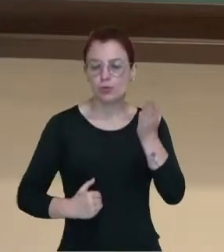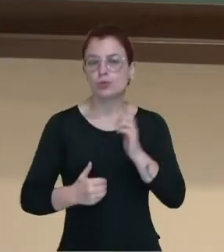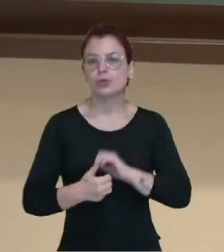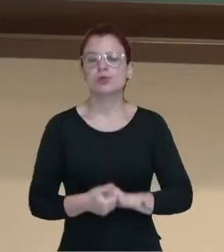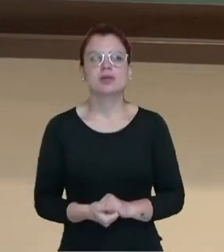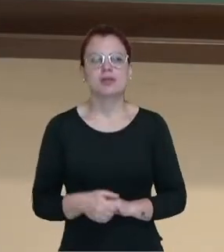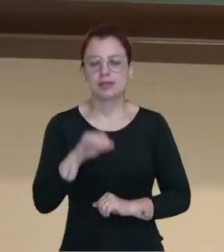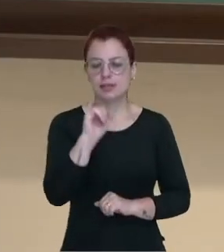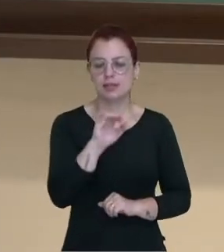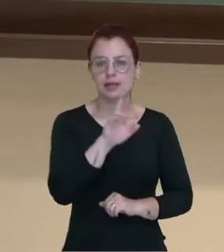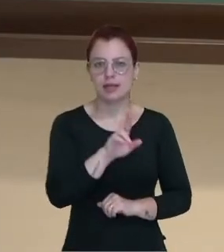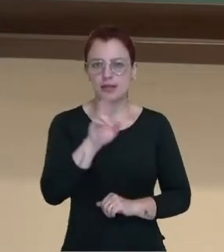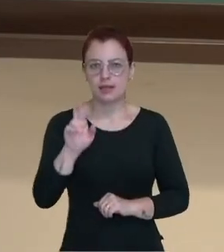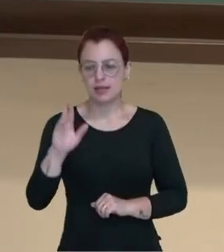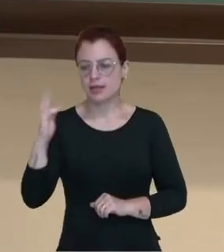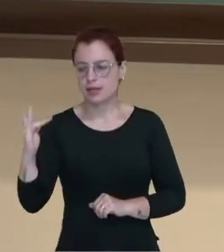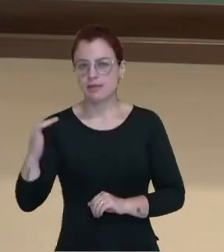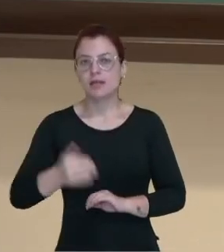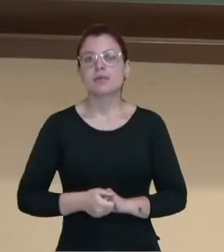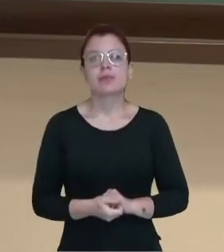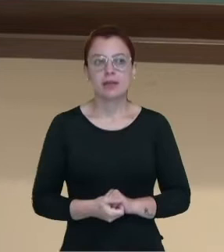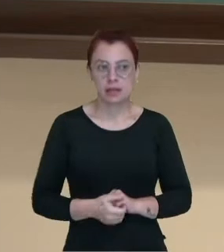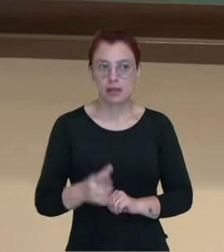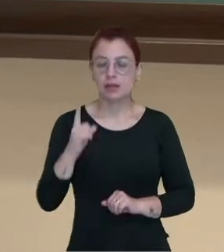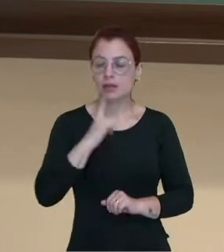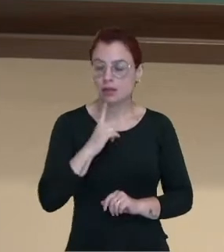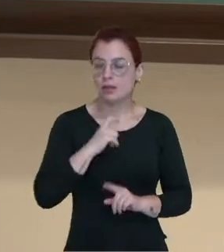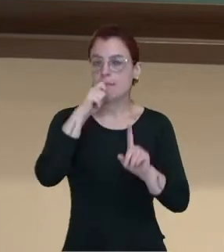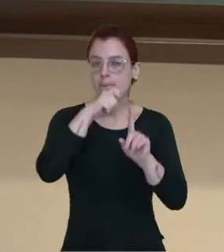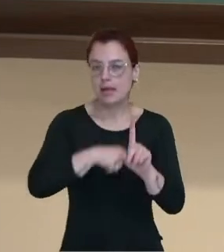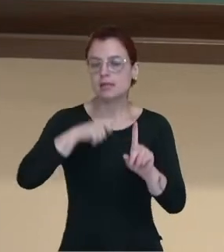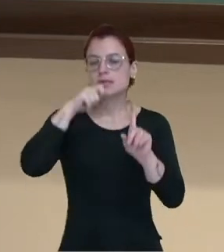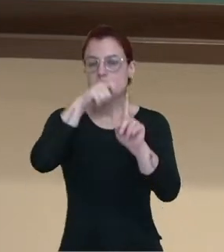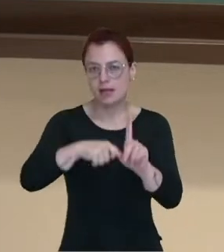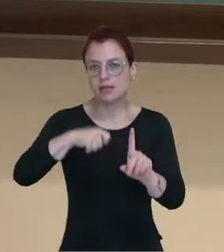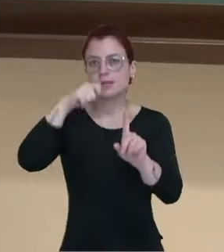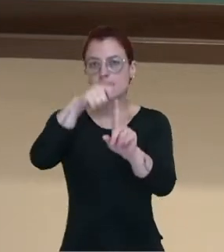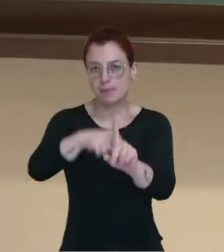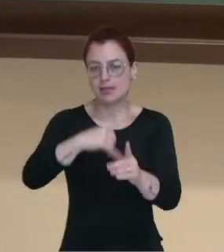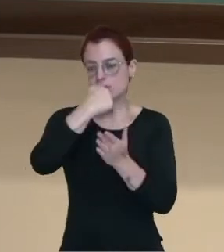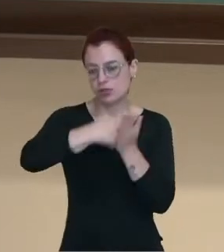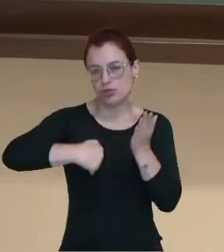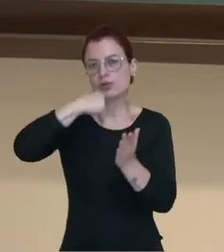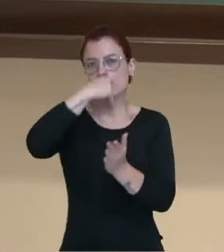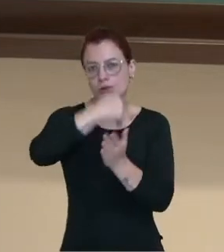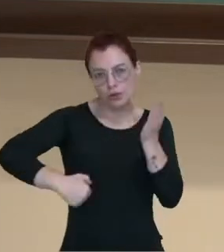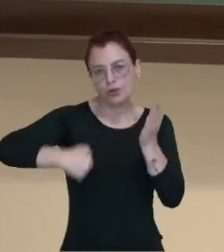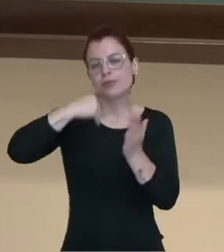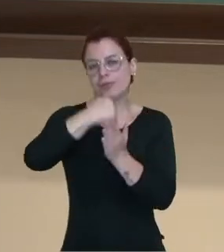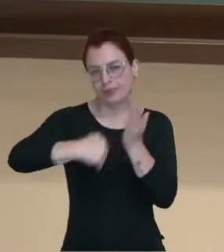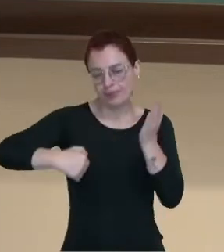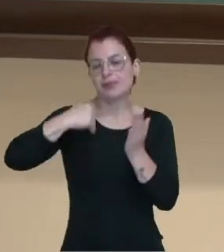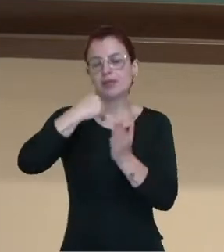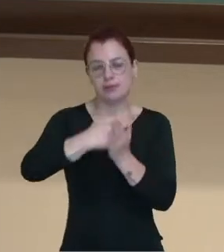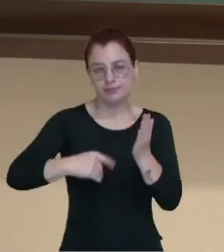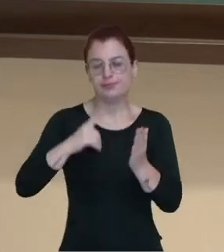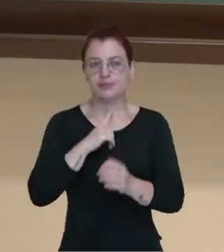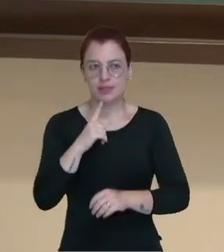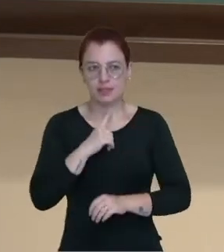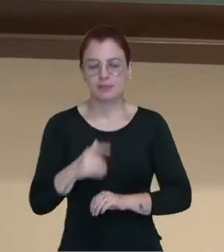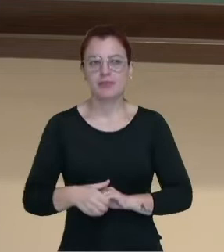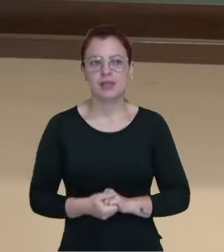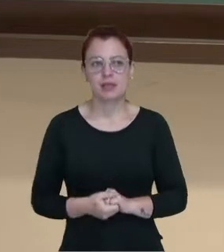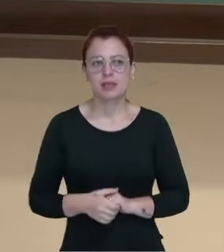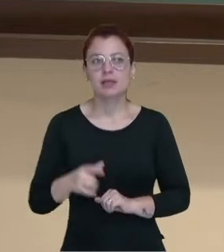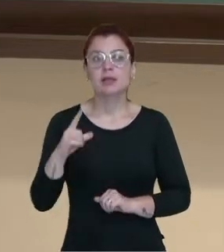IRRF, ele é feito mensalmente. Então quando você recebe lá o seu contra-cheque, tem um valor, que é o